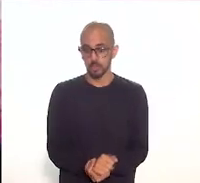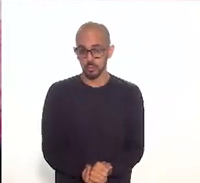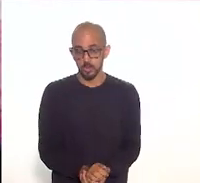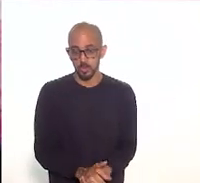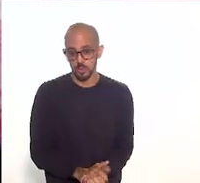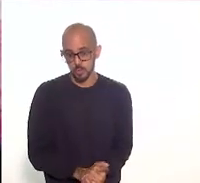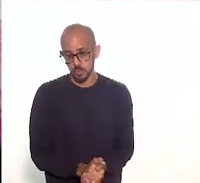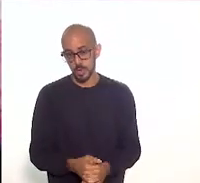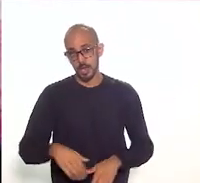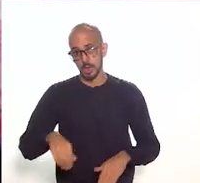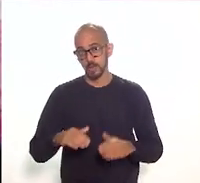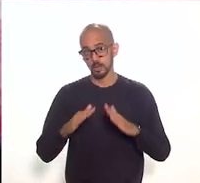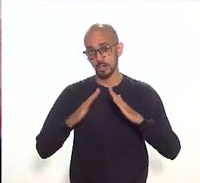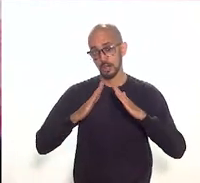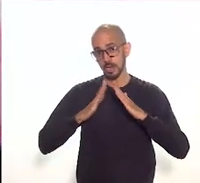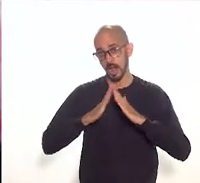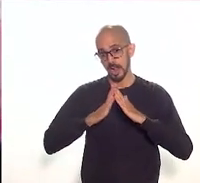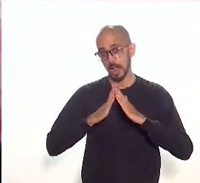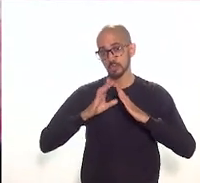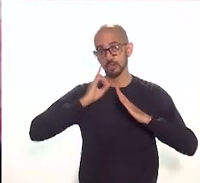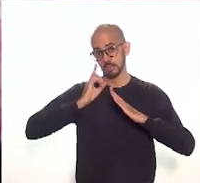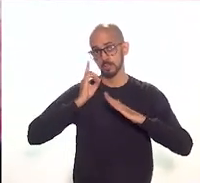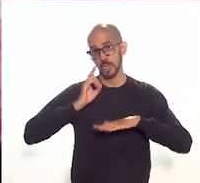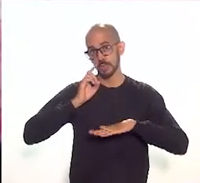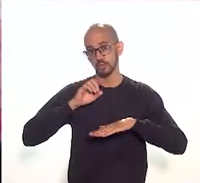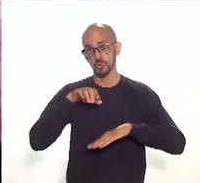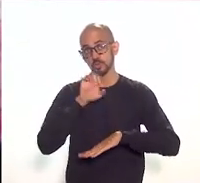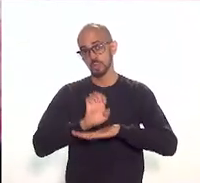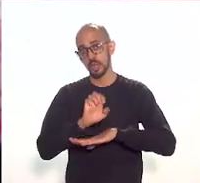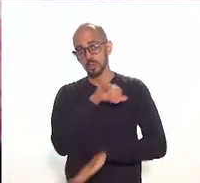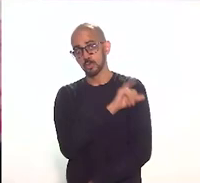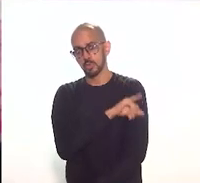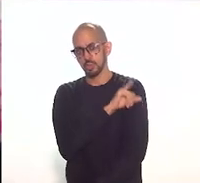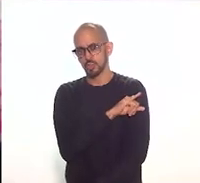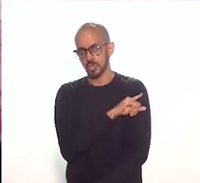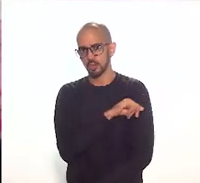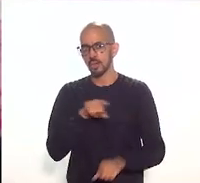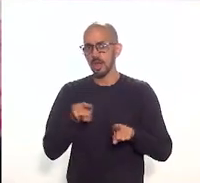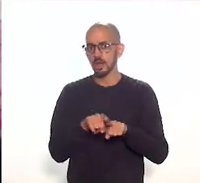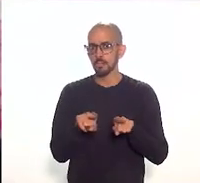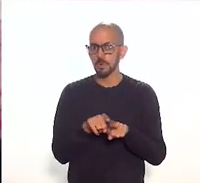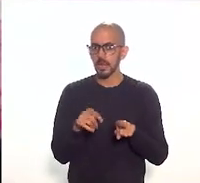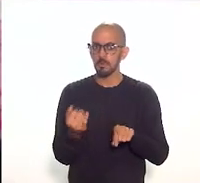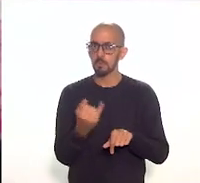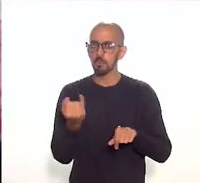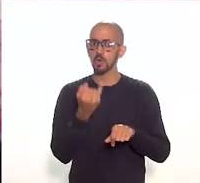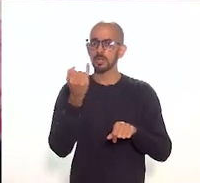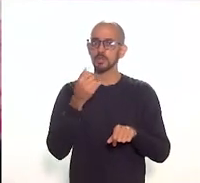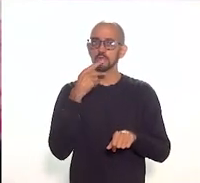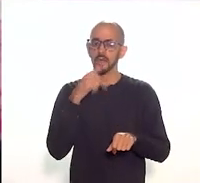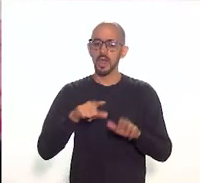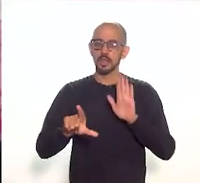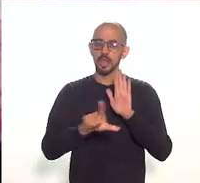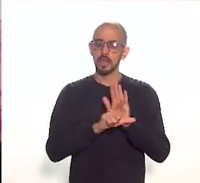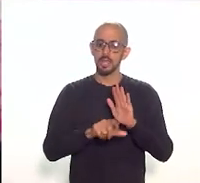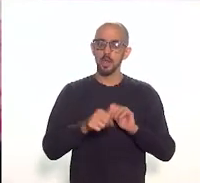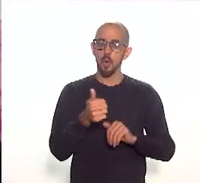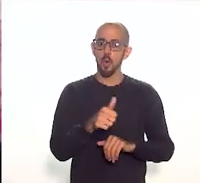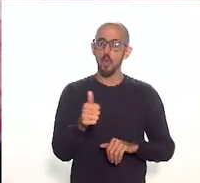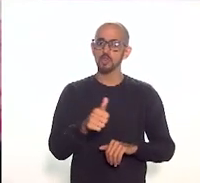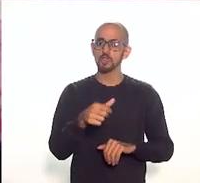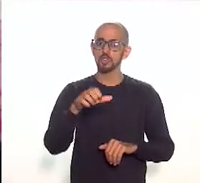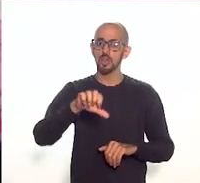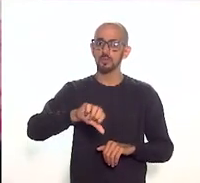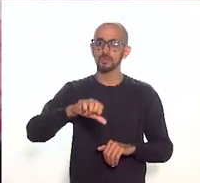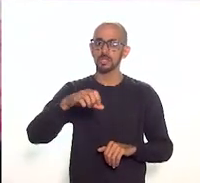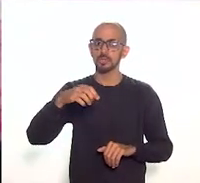Estado do Rio de Janeiro. É importante considerar também a relevância da Lei 11.904 de 14 de janeiro